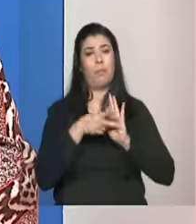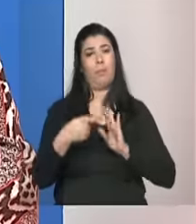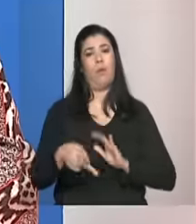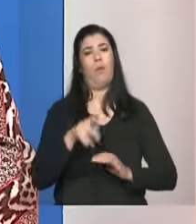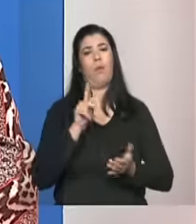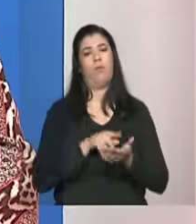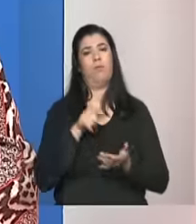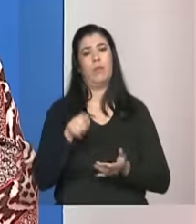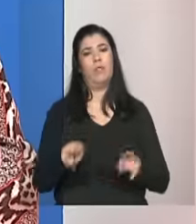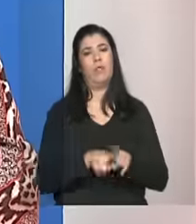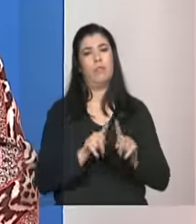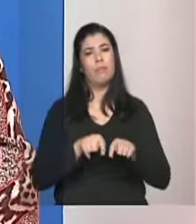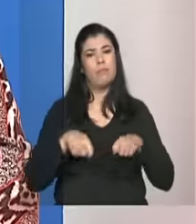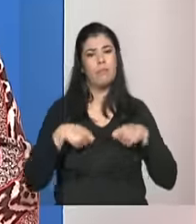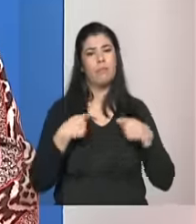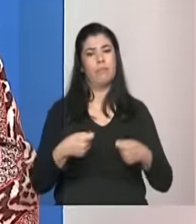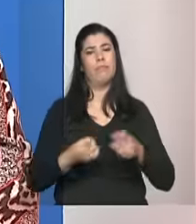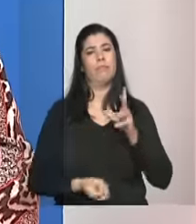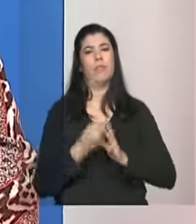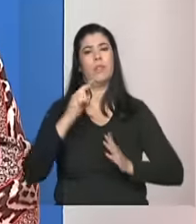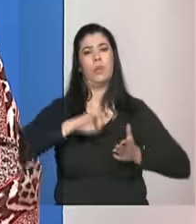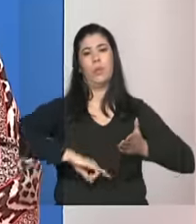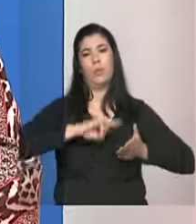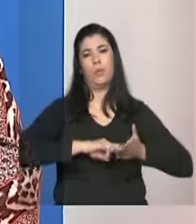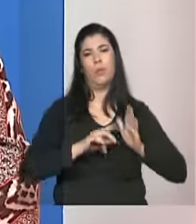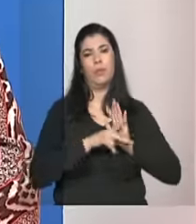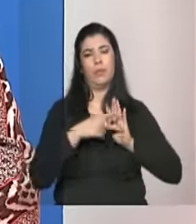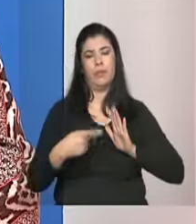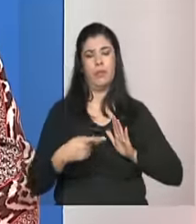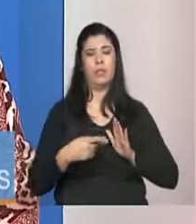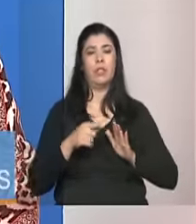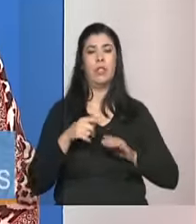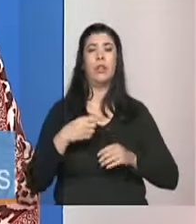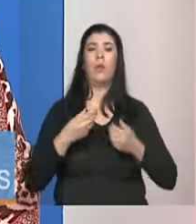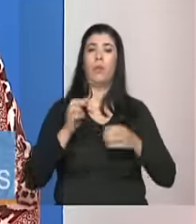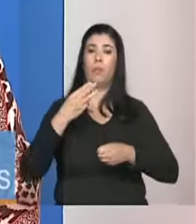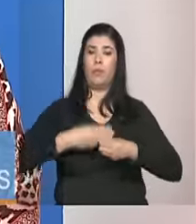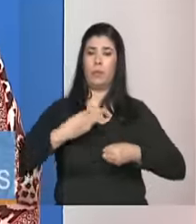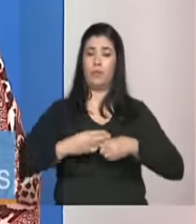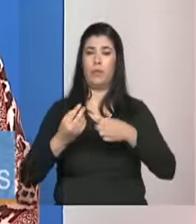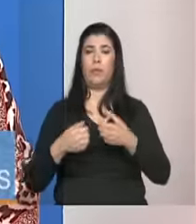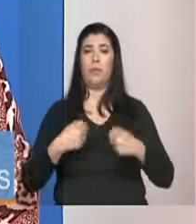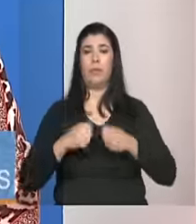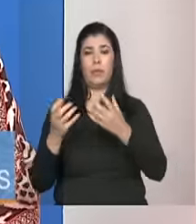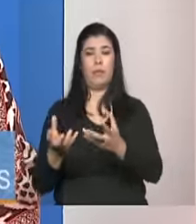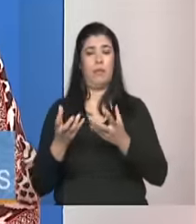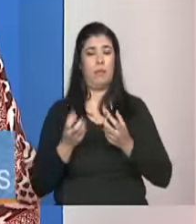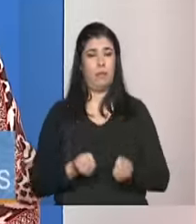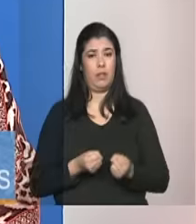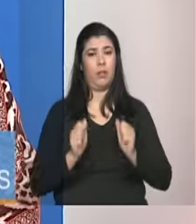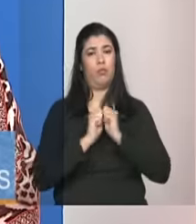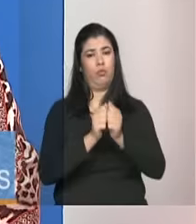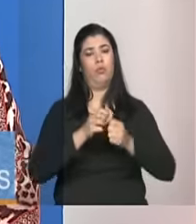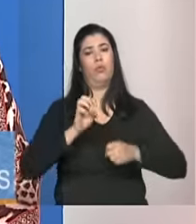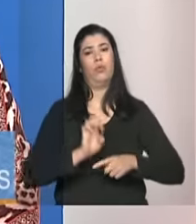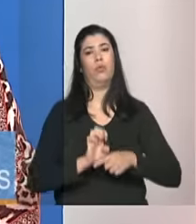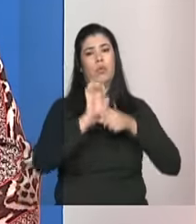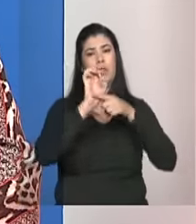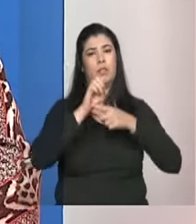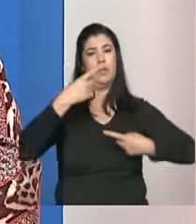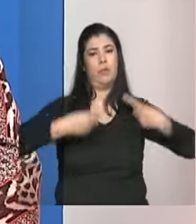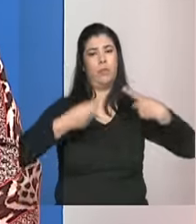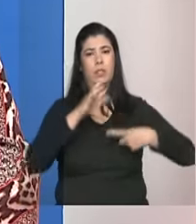que esse é um grande desafio hoje a adesão dos municípios e dos estados à política nacional aos